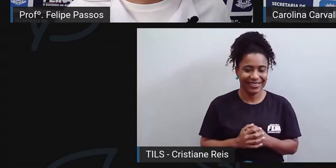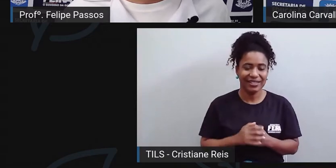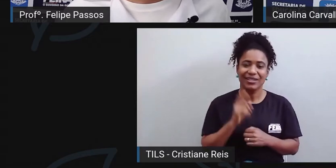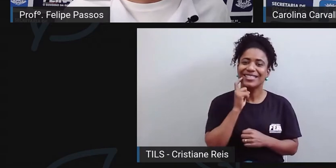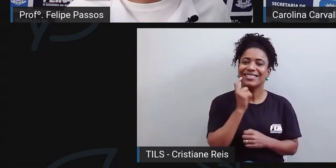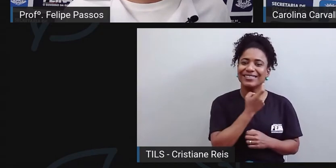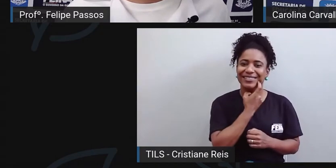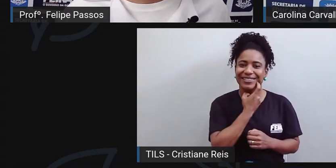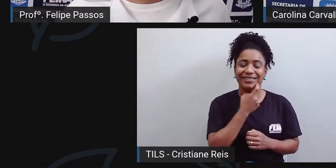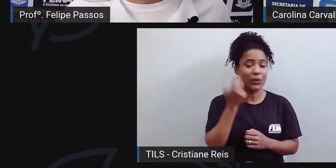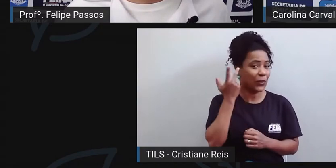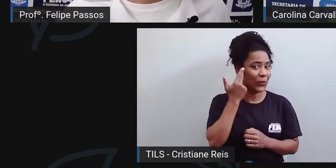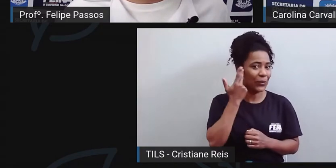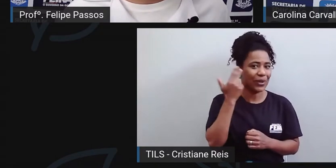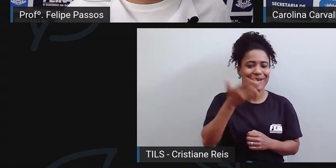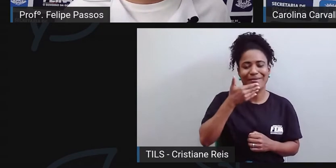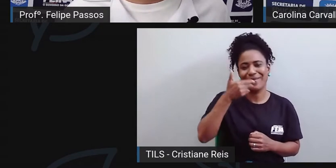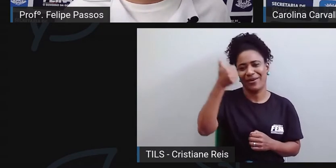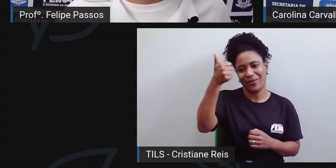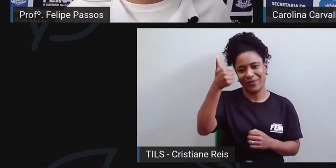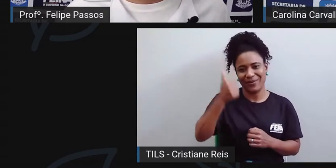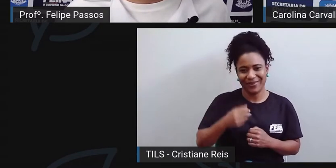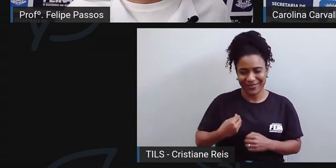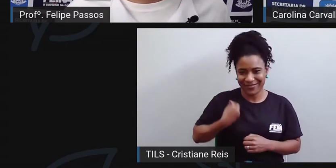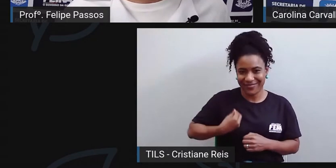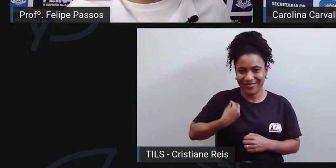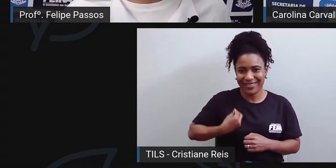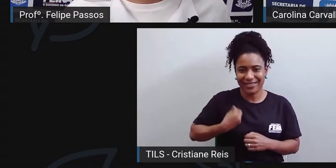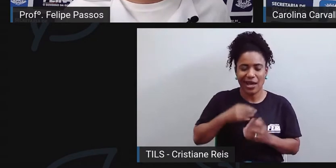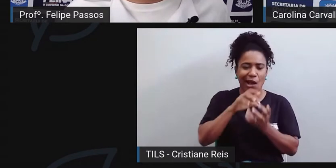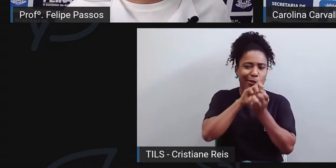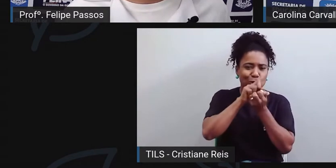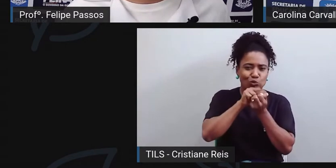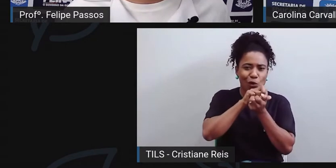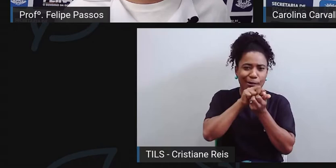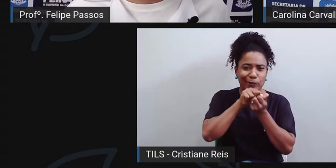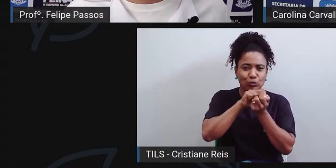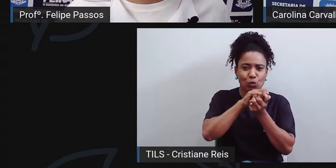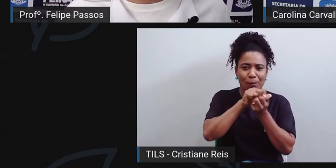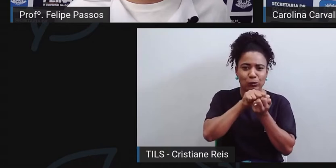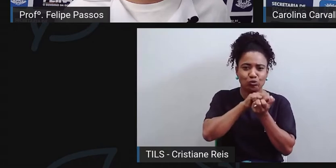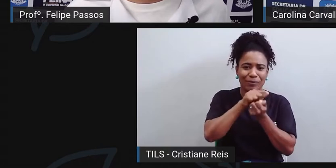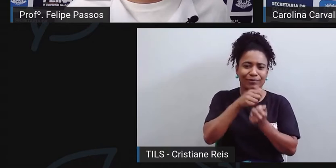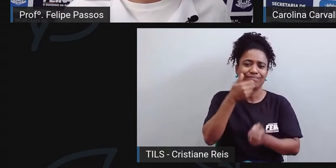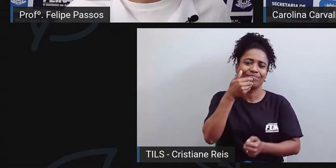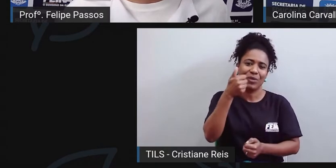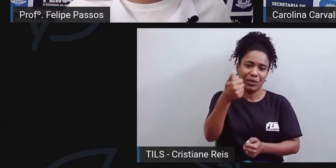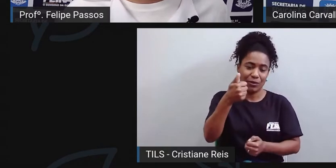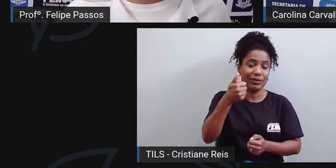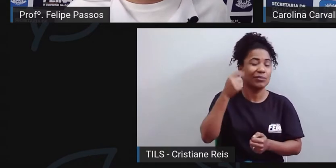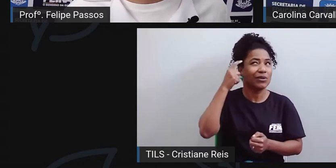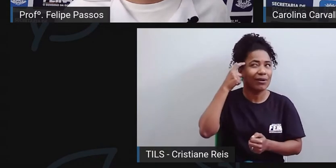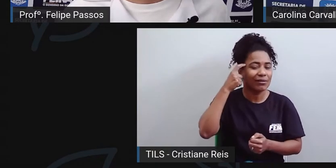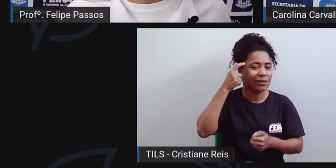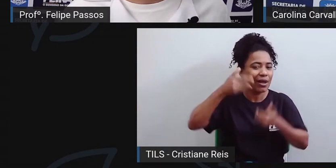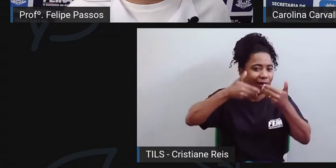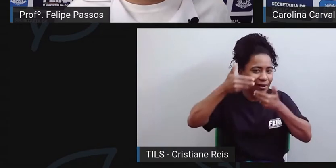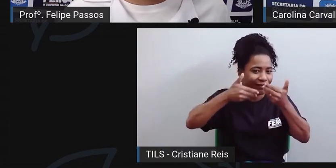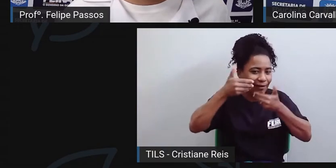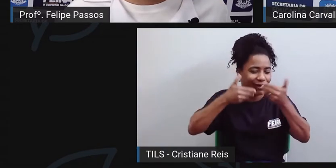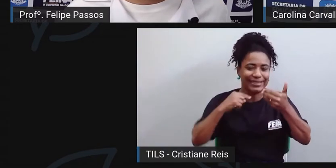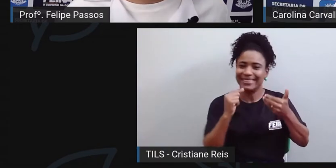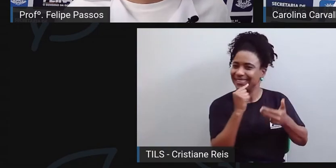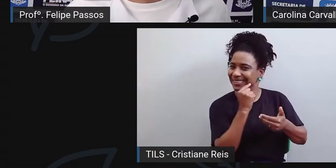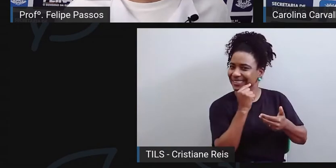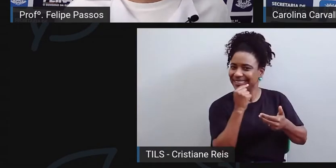nossos dentes naturais. Então, as pessoas têm adquirido essa consciência de que é preciso preservar os dentes, estão cuidando melhor dos